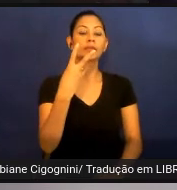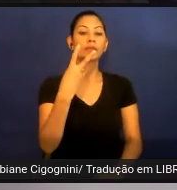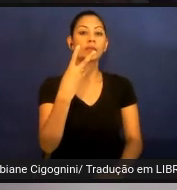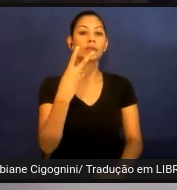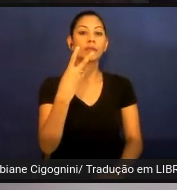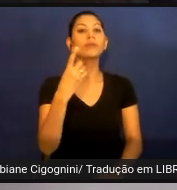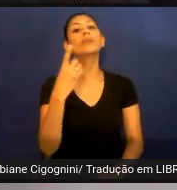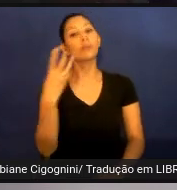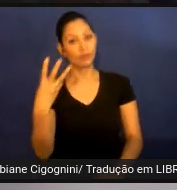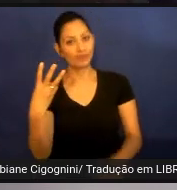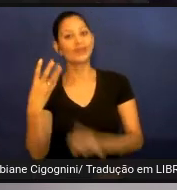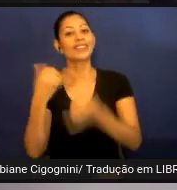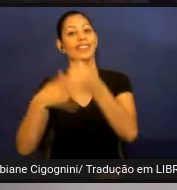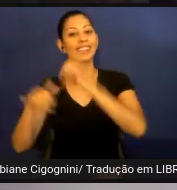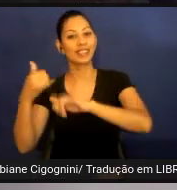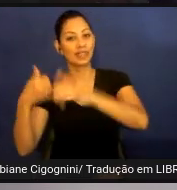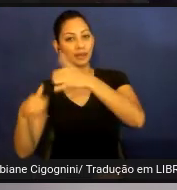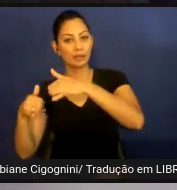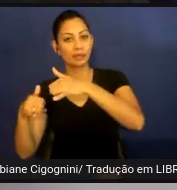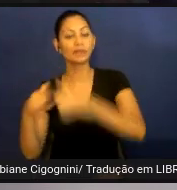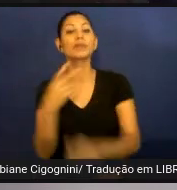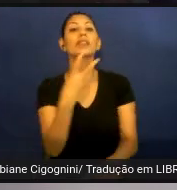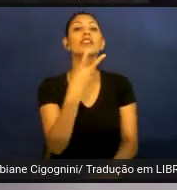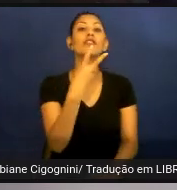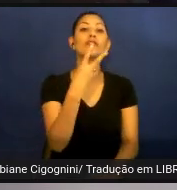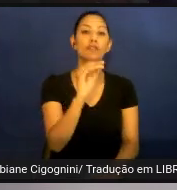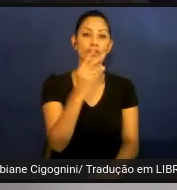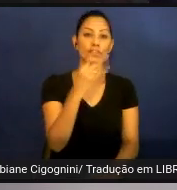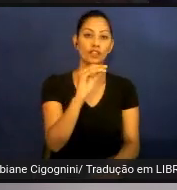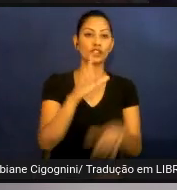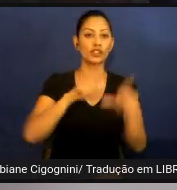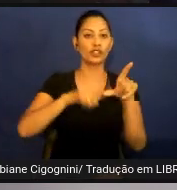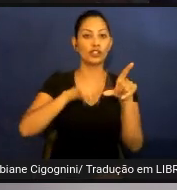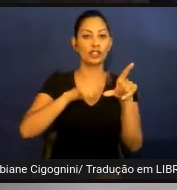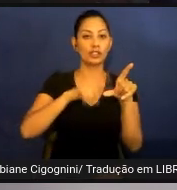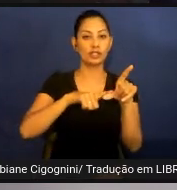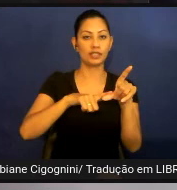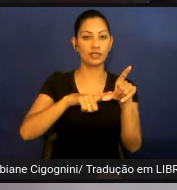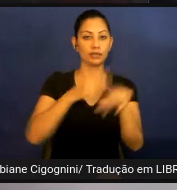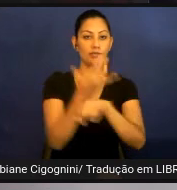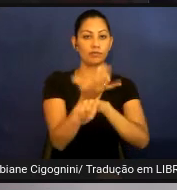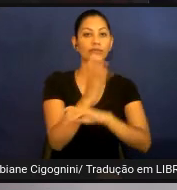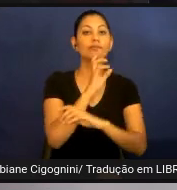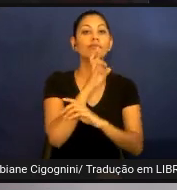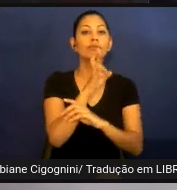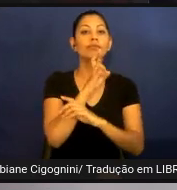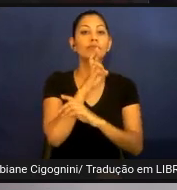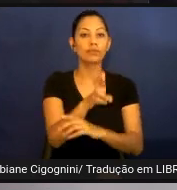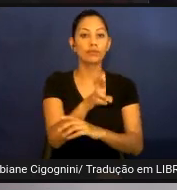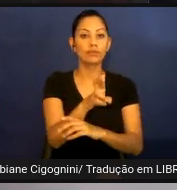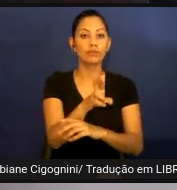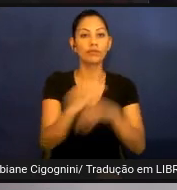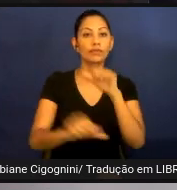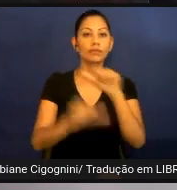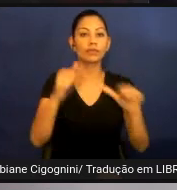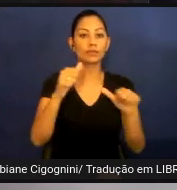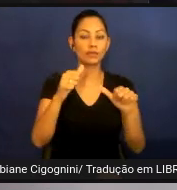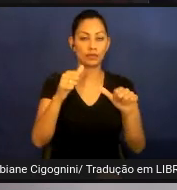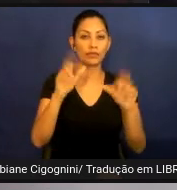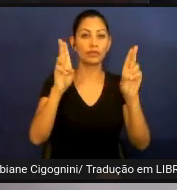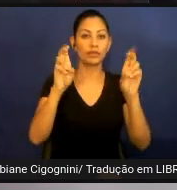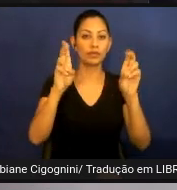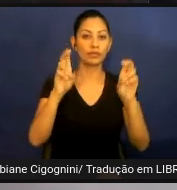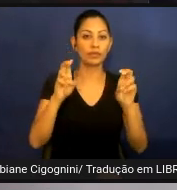de química e 20 da turma de letras. A primeira questão 29